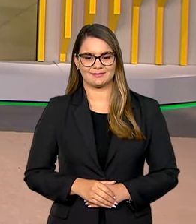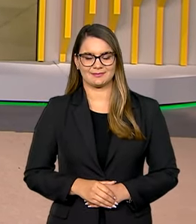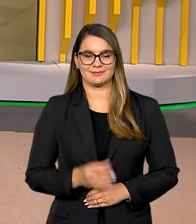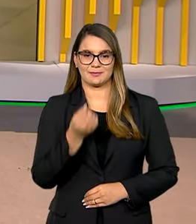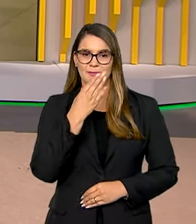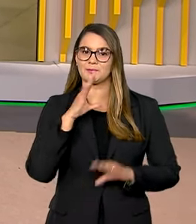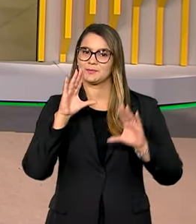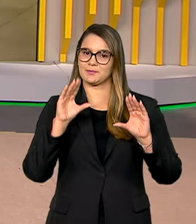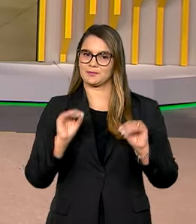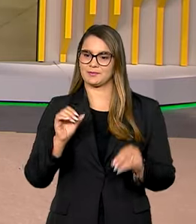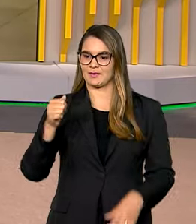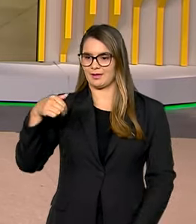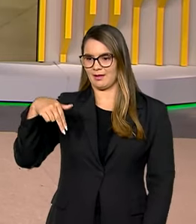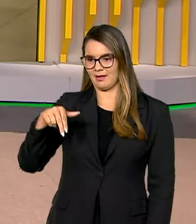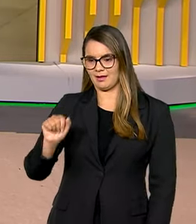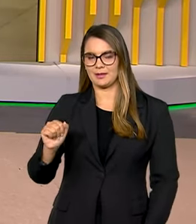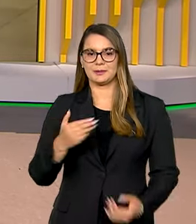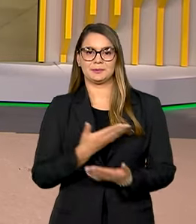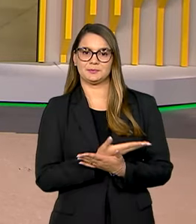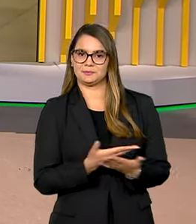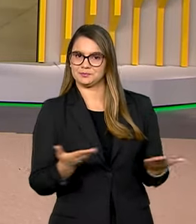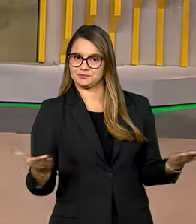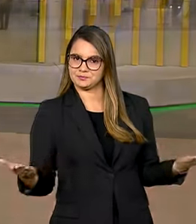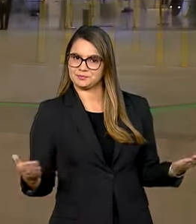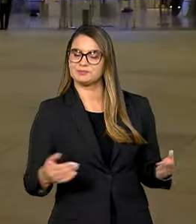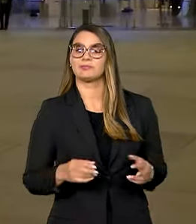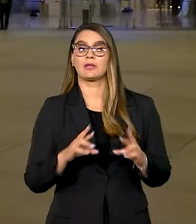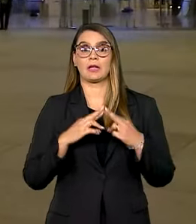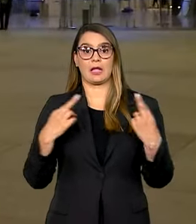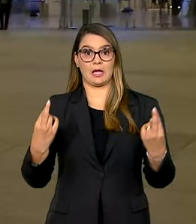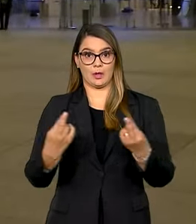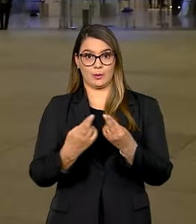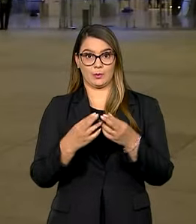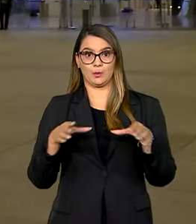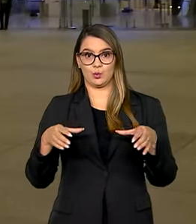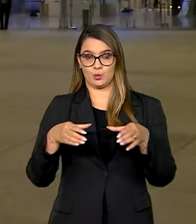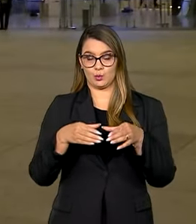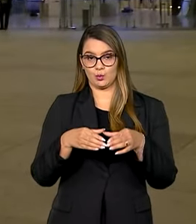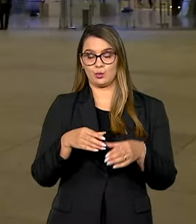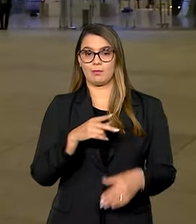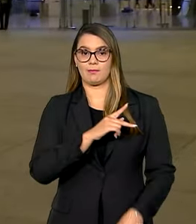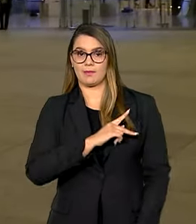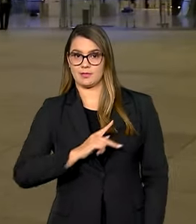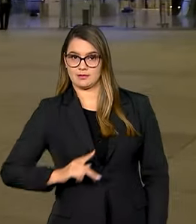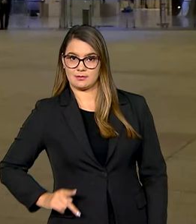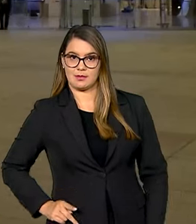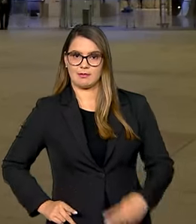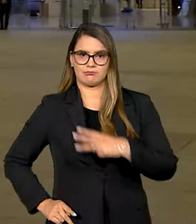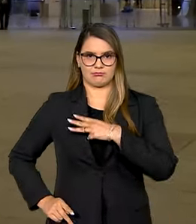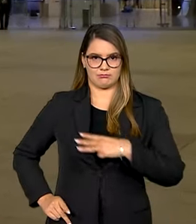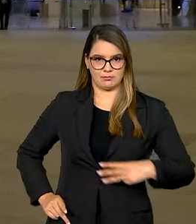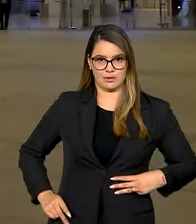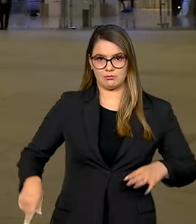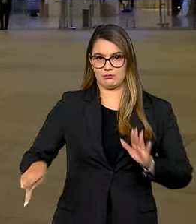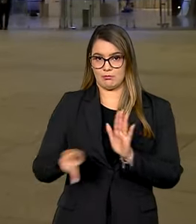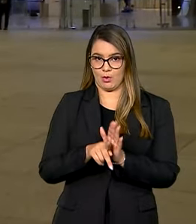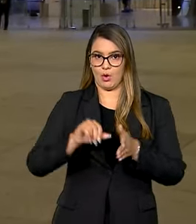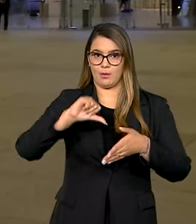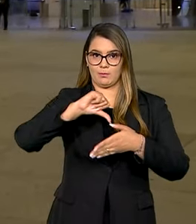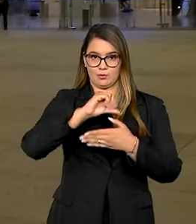Boa noite, Ana, a todos e a todas. A reunião de cúpula entre presidentes e ministros do Mercosul